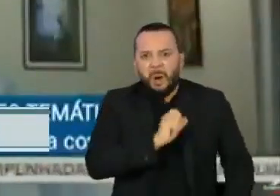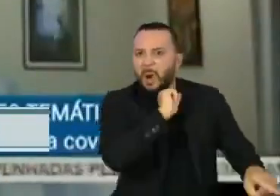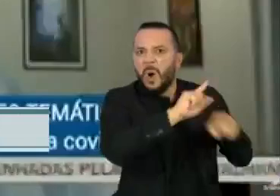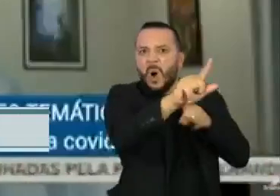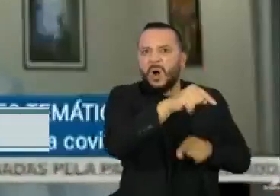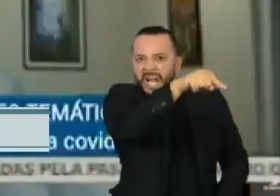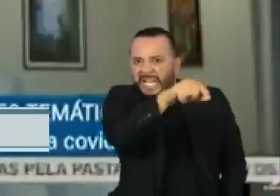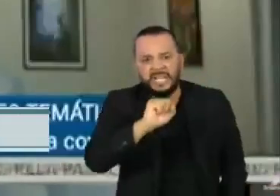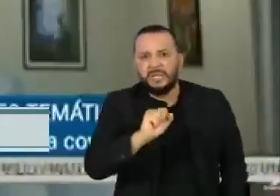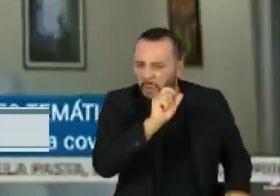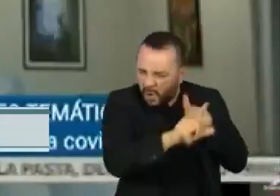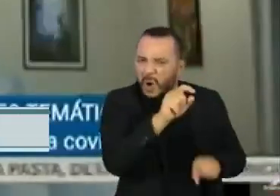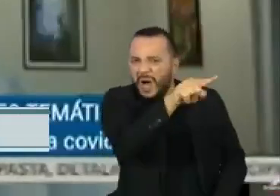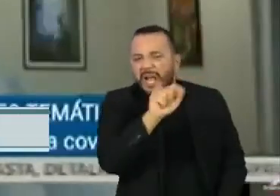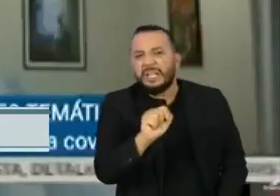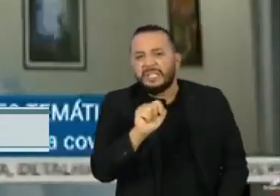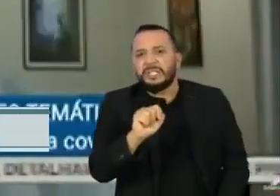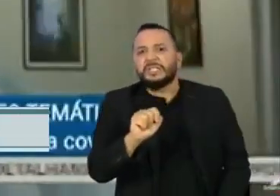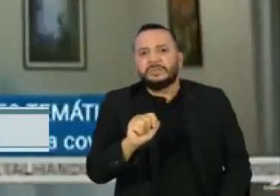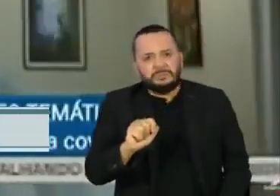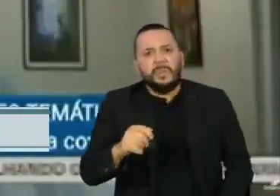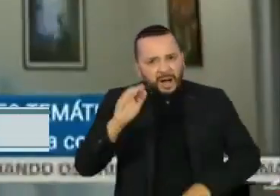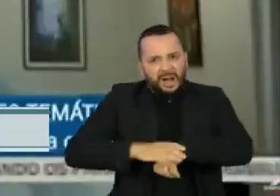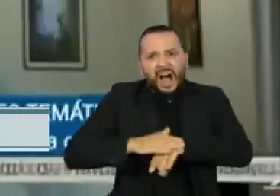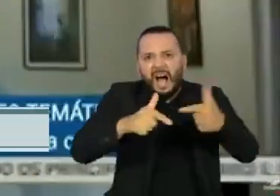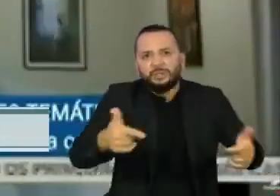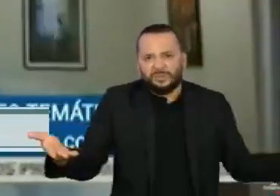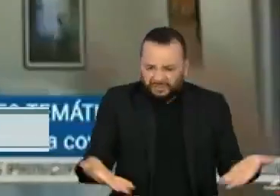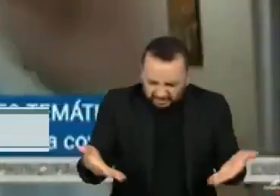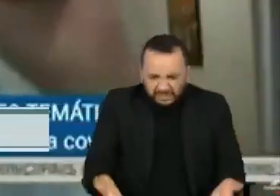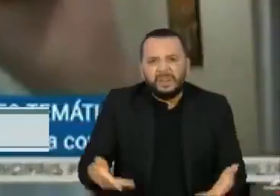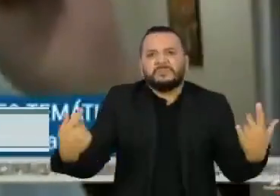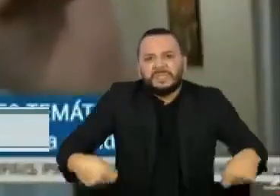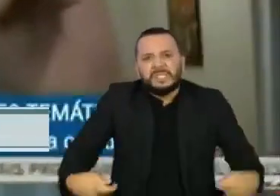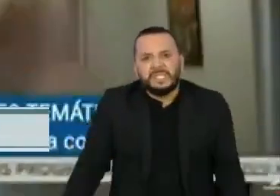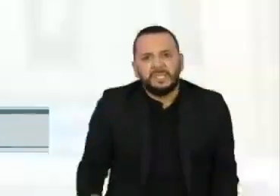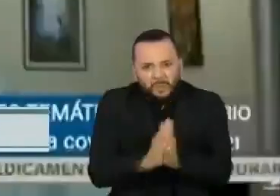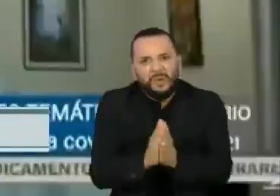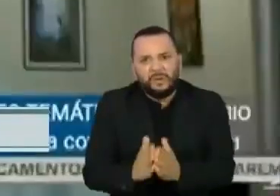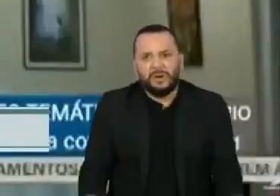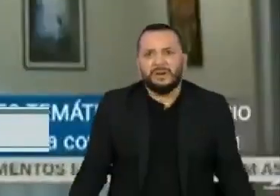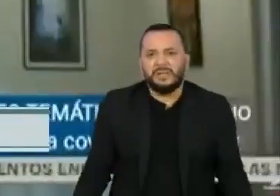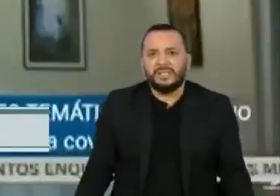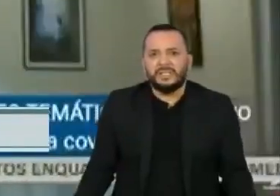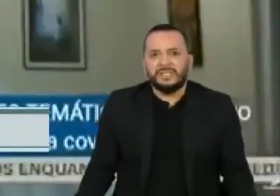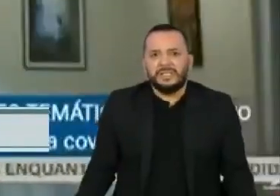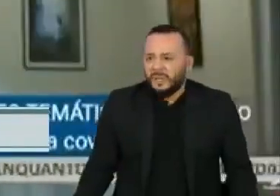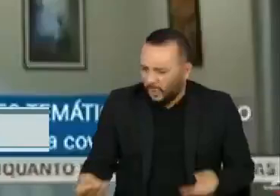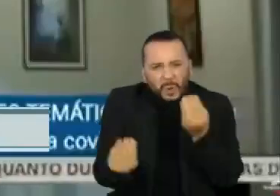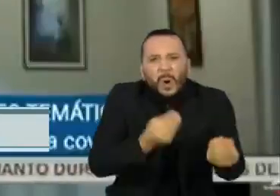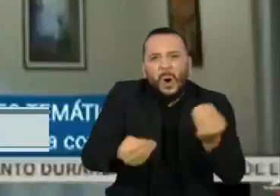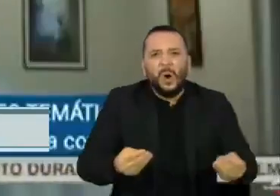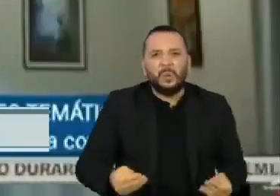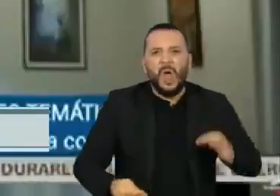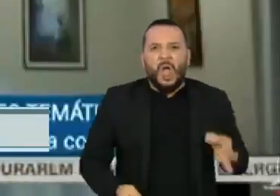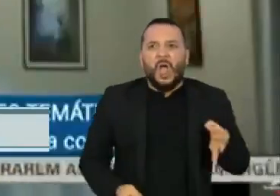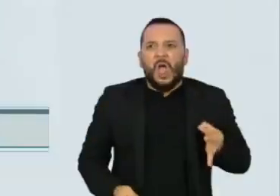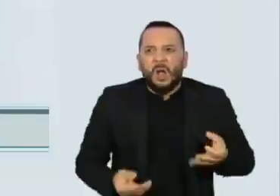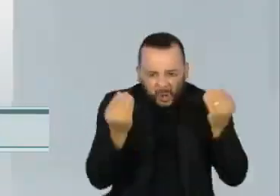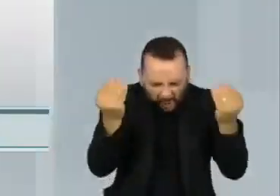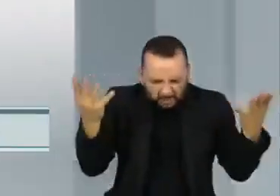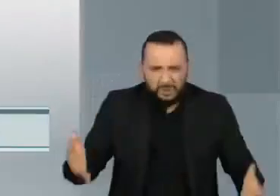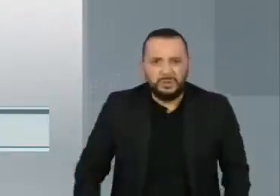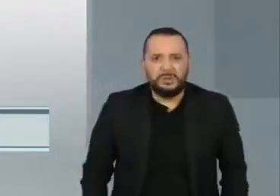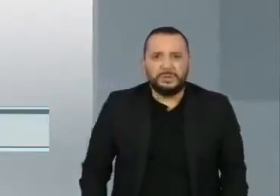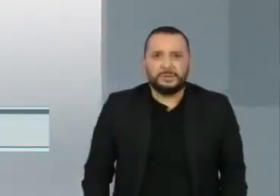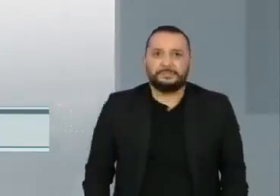tome as providências que são necessárias em relação a esse senhor. Não existe mais limites a serem ultrapassados.